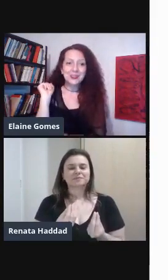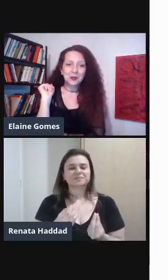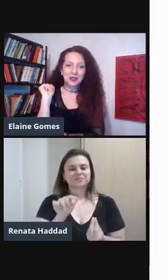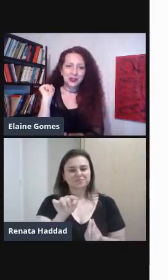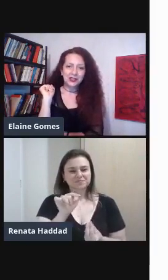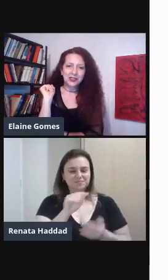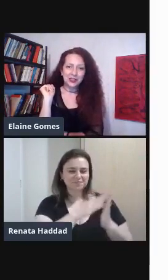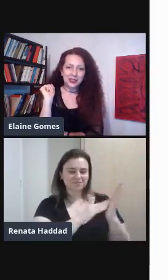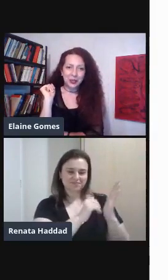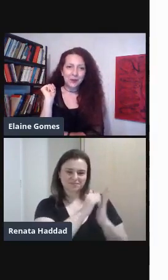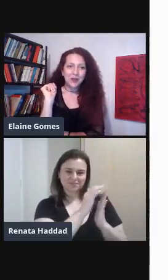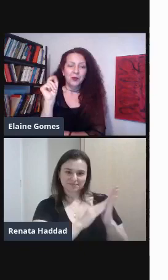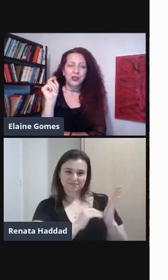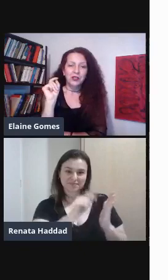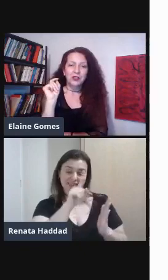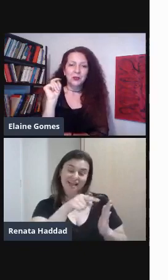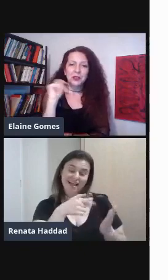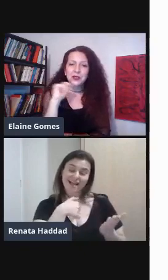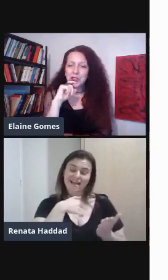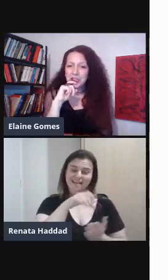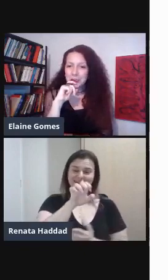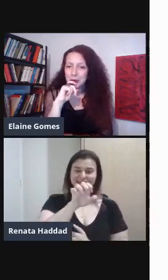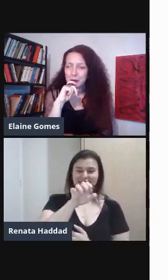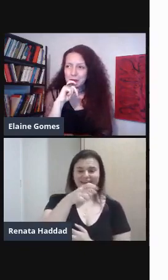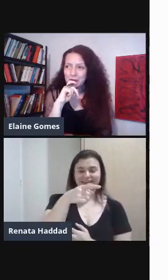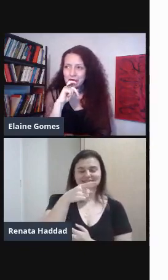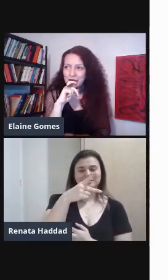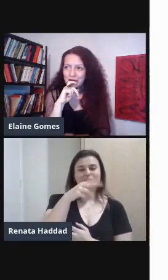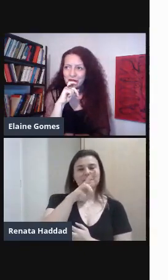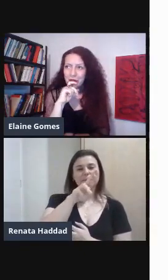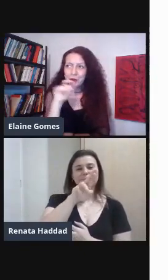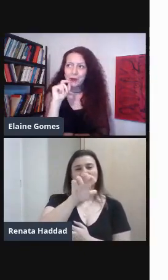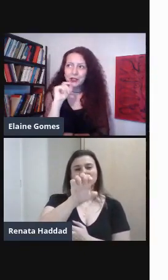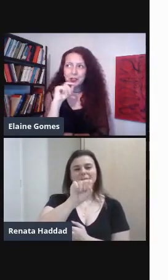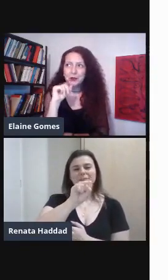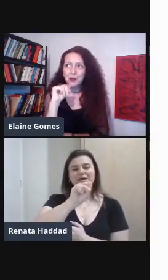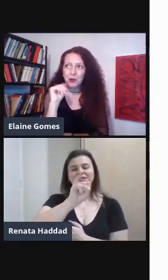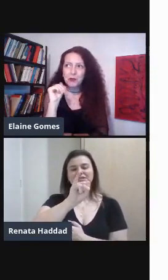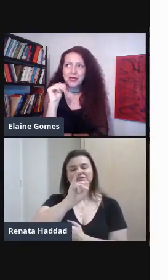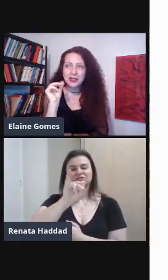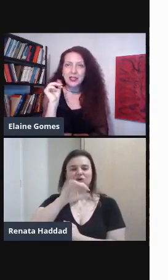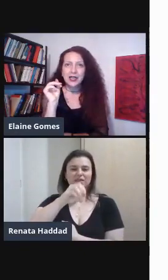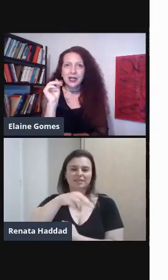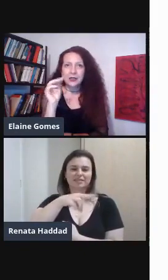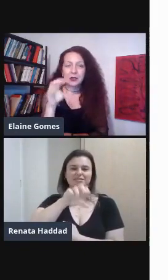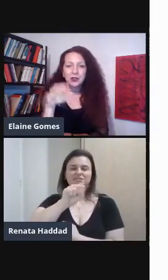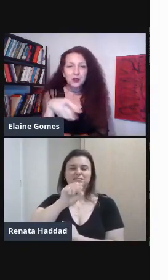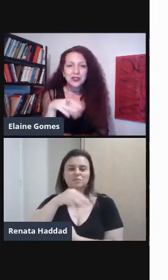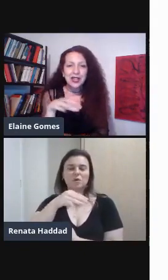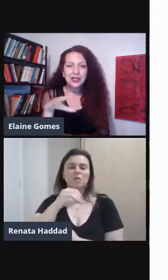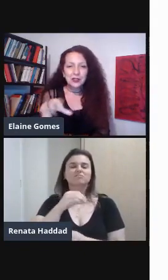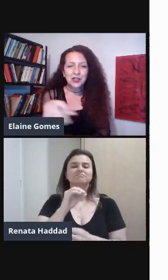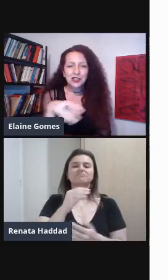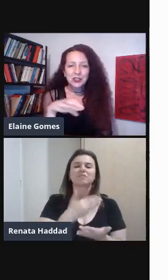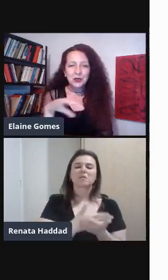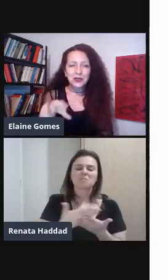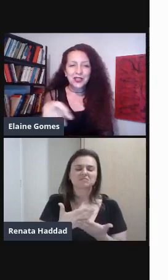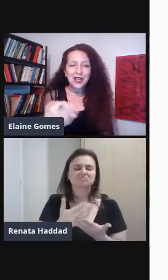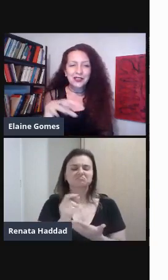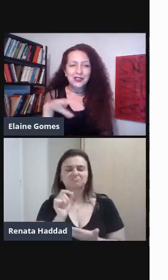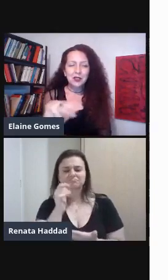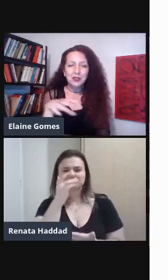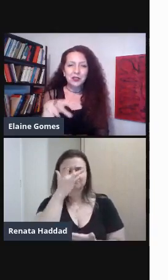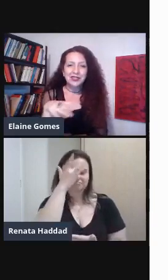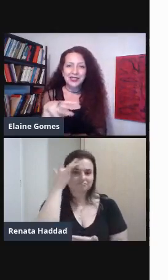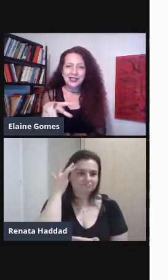Mais expressionista Até Porque o expressionismo O impressionismo Começa As pessoas vão sair Os artistas vão